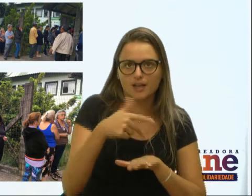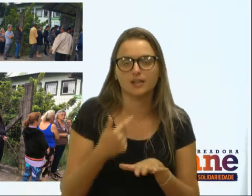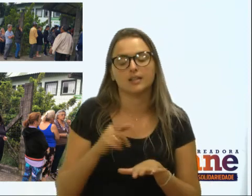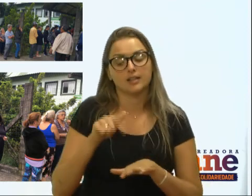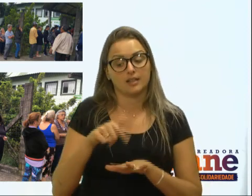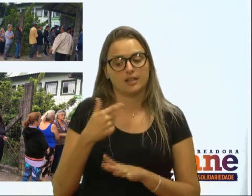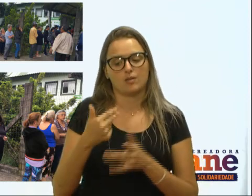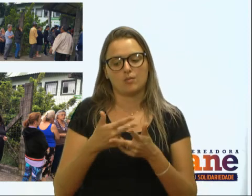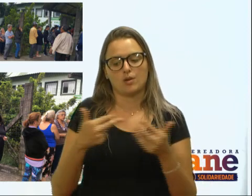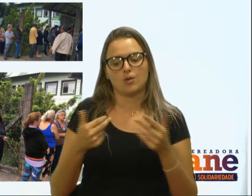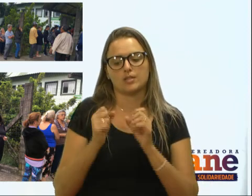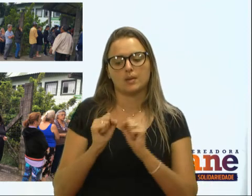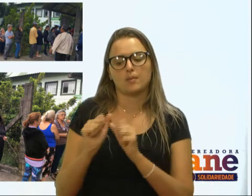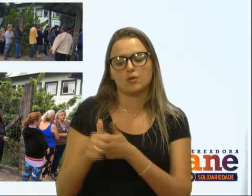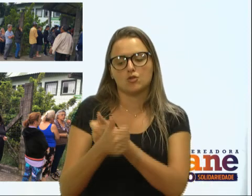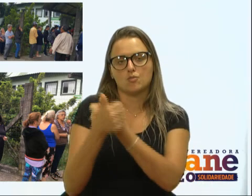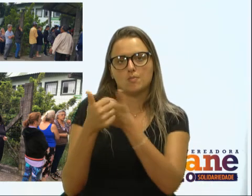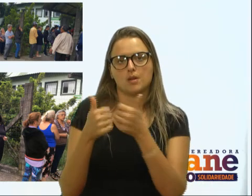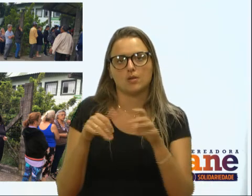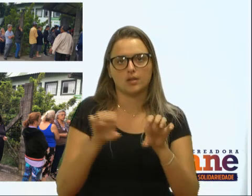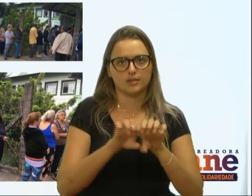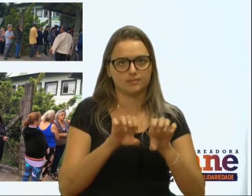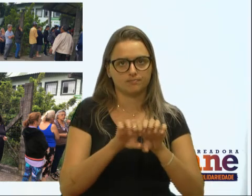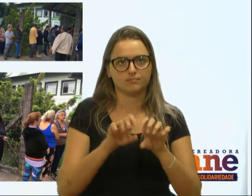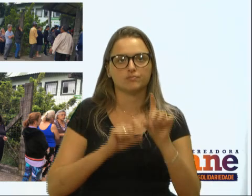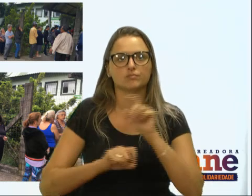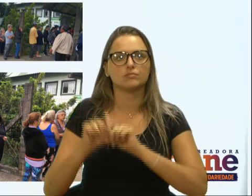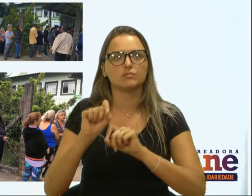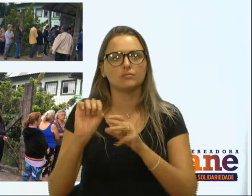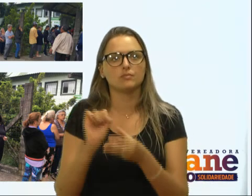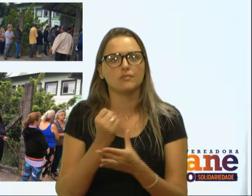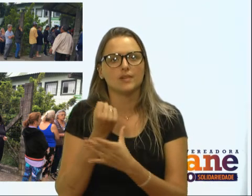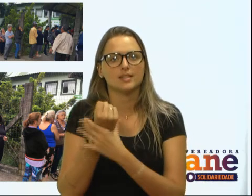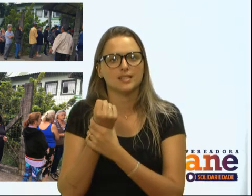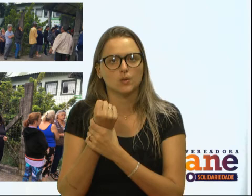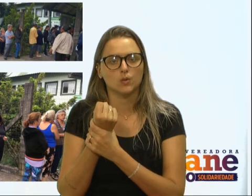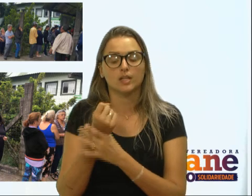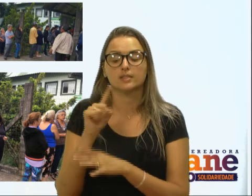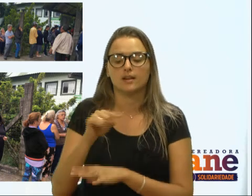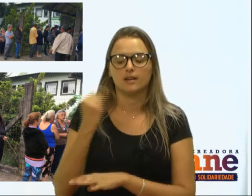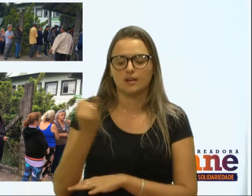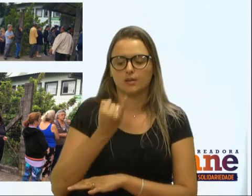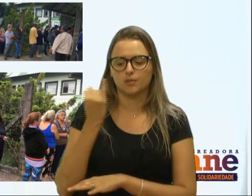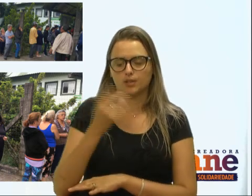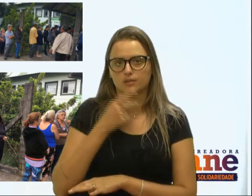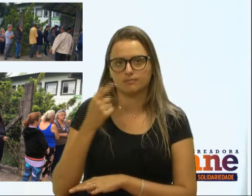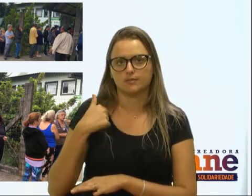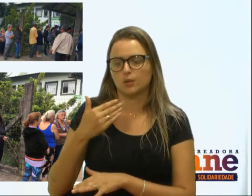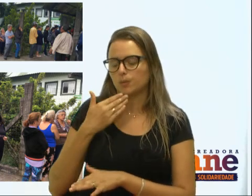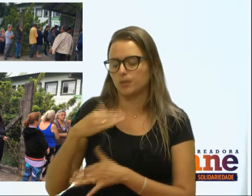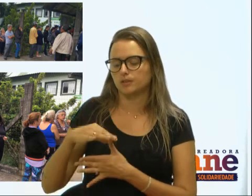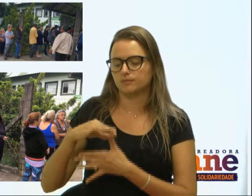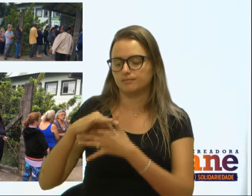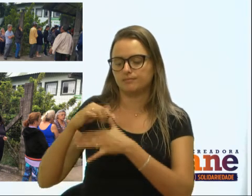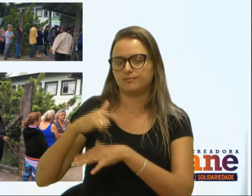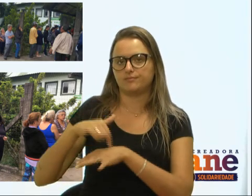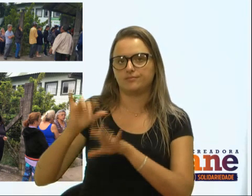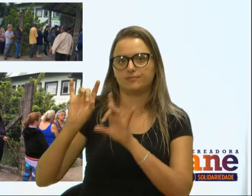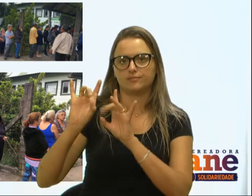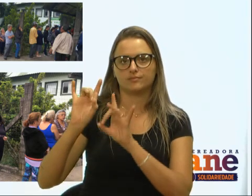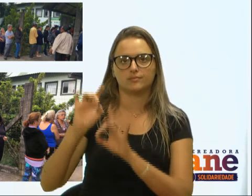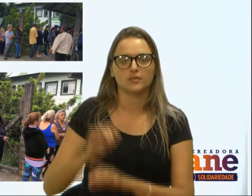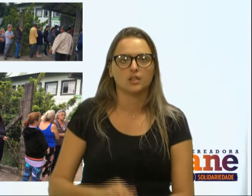revisto e melhorado. Com relação à segurança, também é importante salientar, peço uma declaração de líder para continuar.